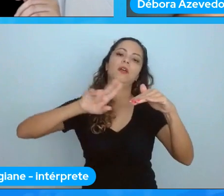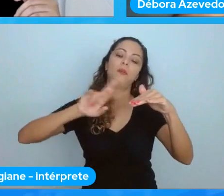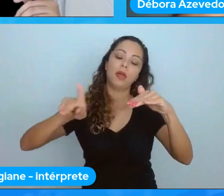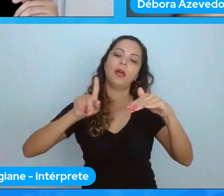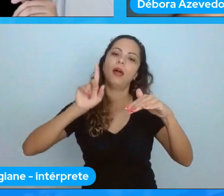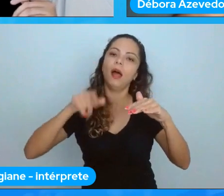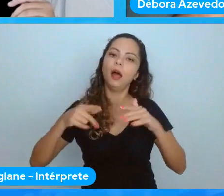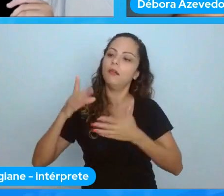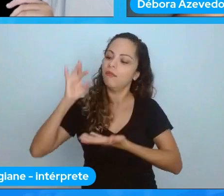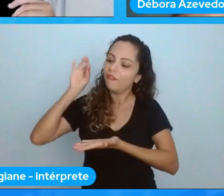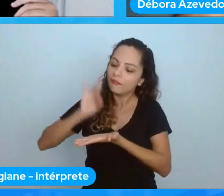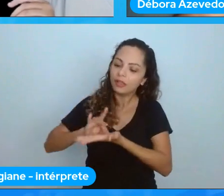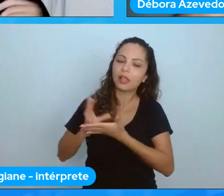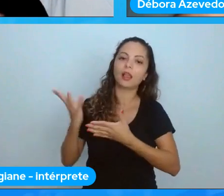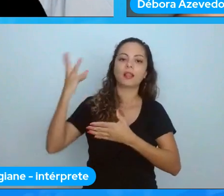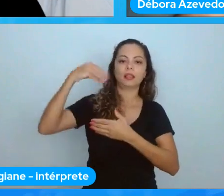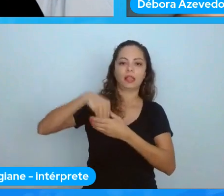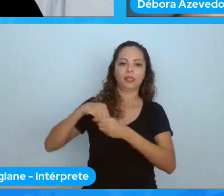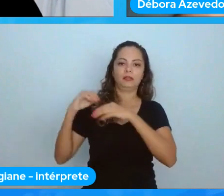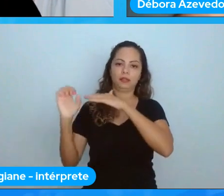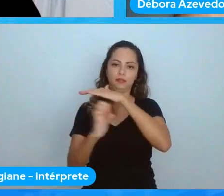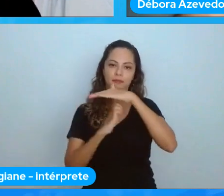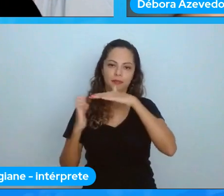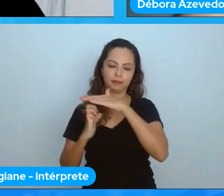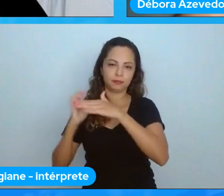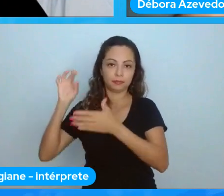aspas mais uma uma questão de propaganda